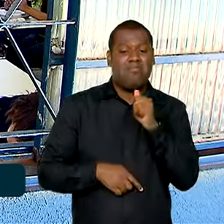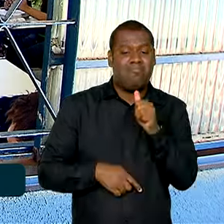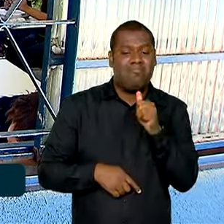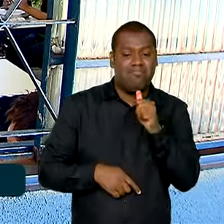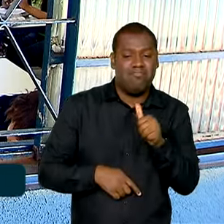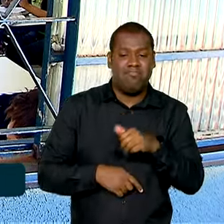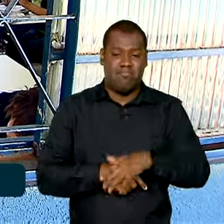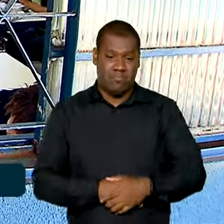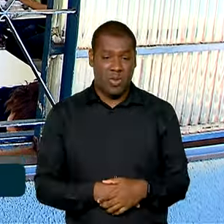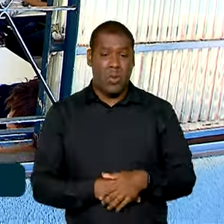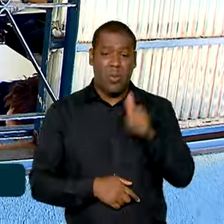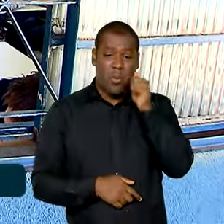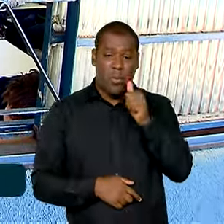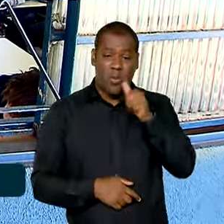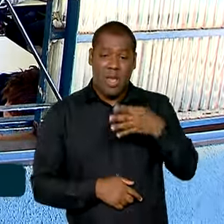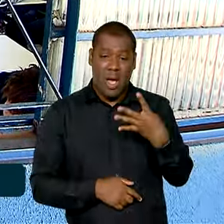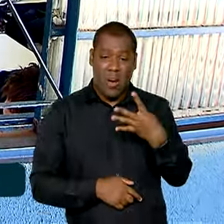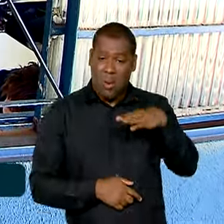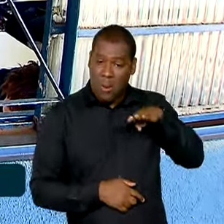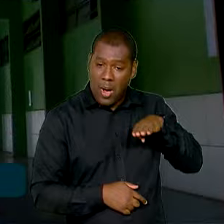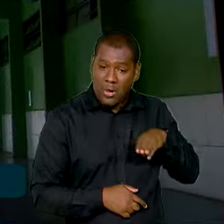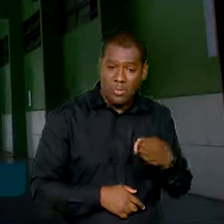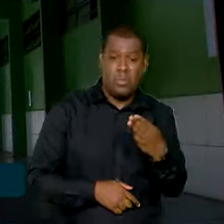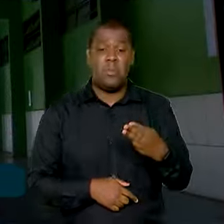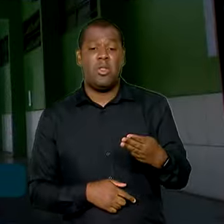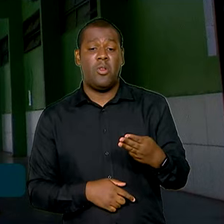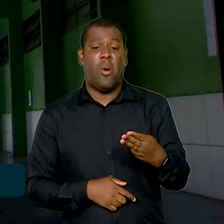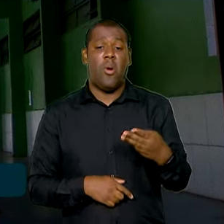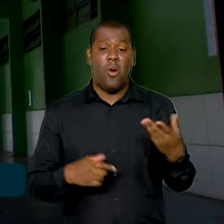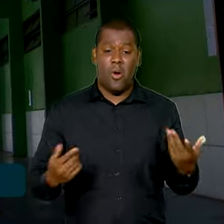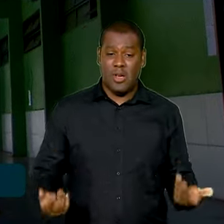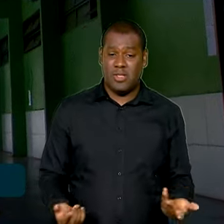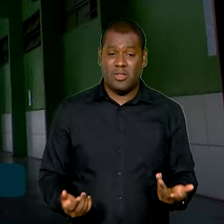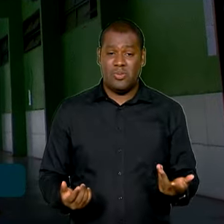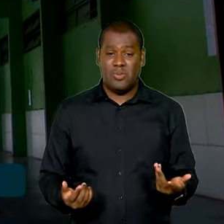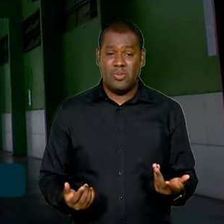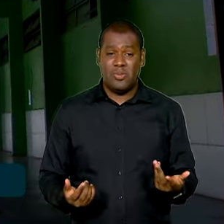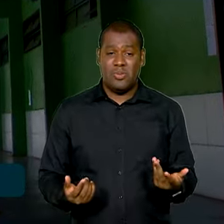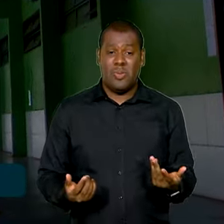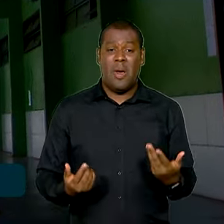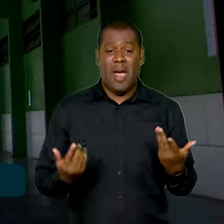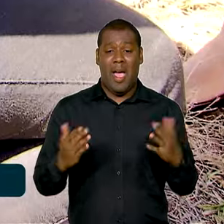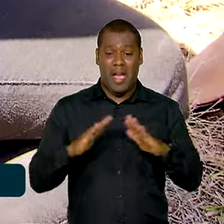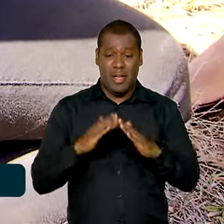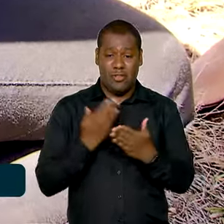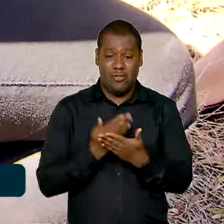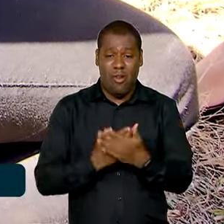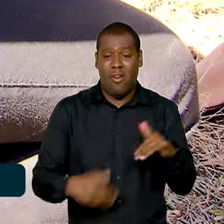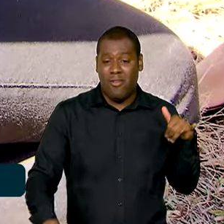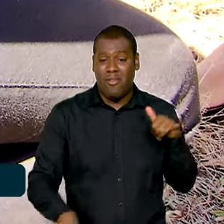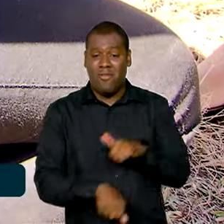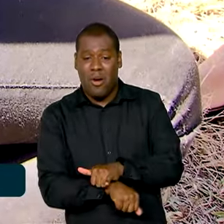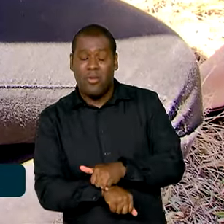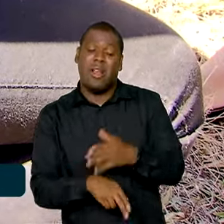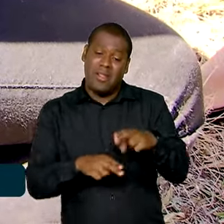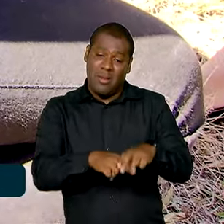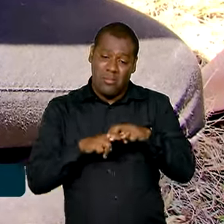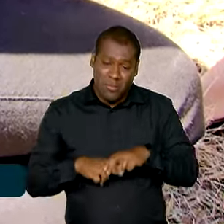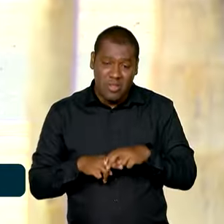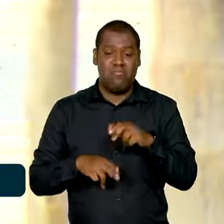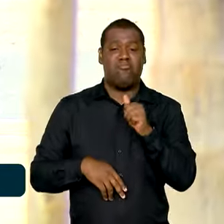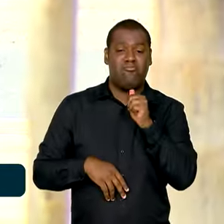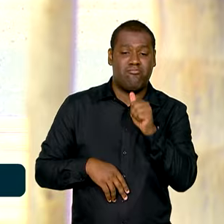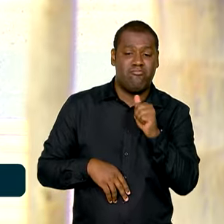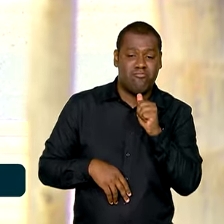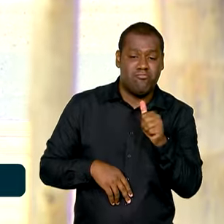sofrem sem ter como fazer a higiene no ambiente escolar quando estão menstruadas. Para mudar esse quadro, o